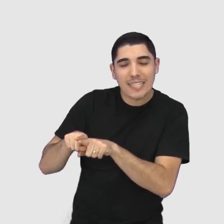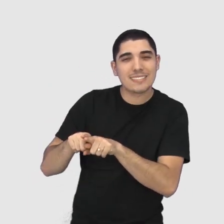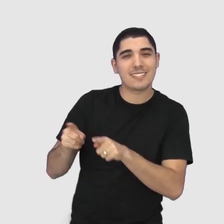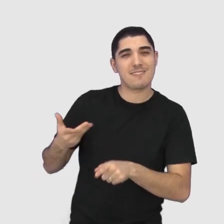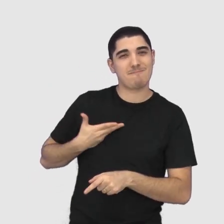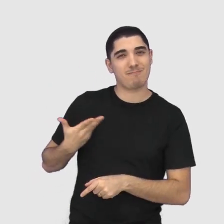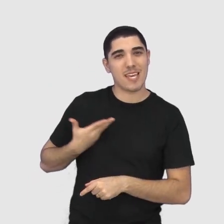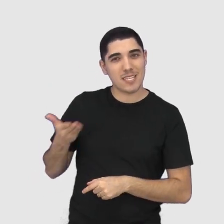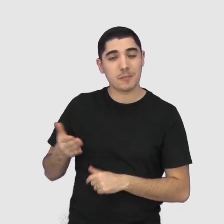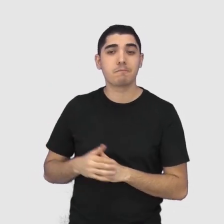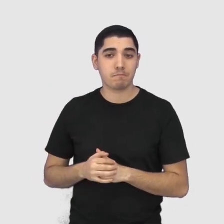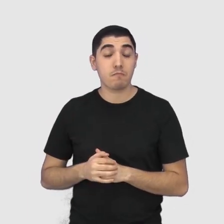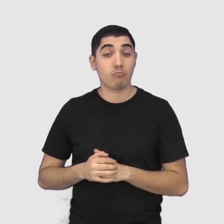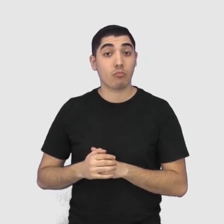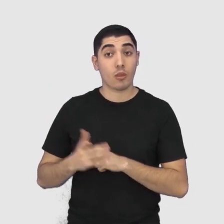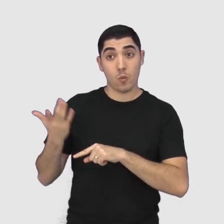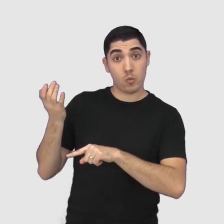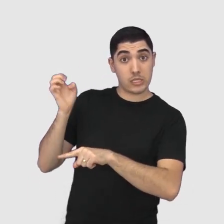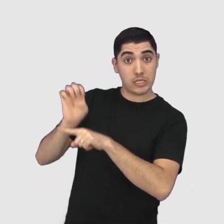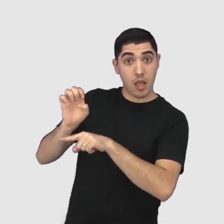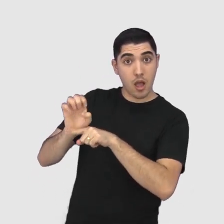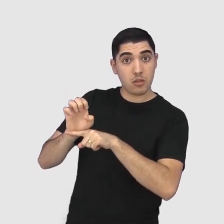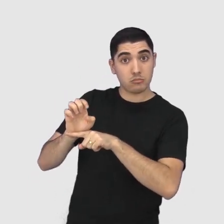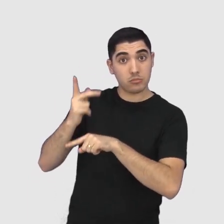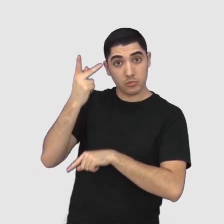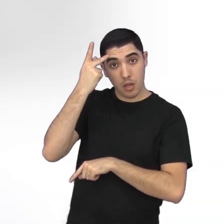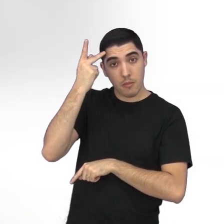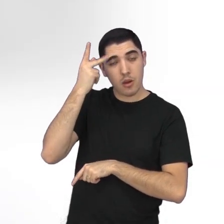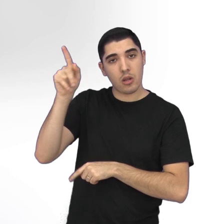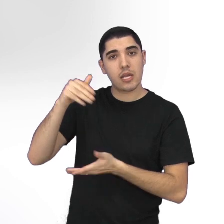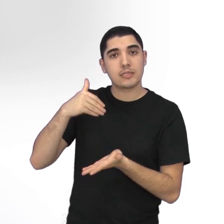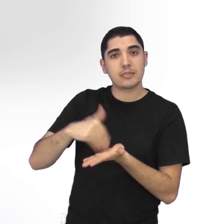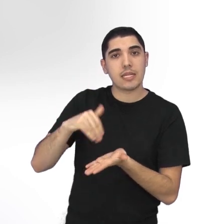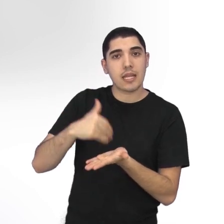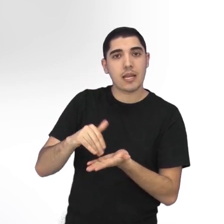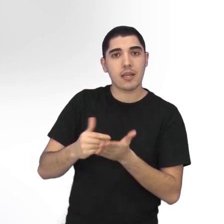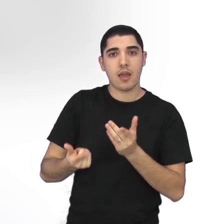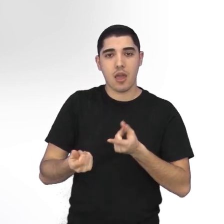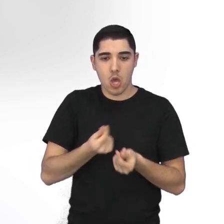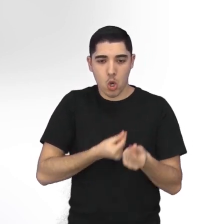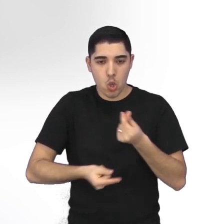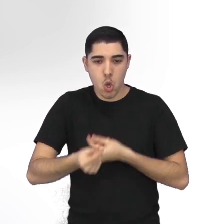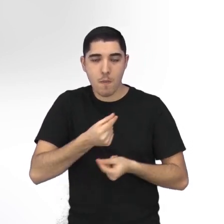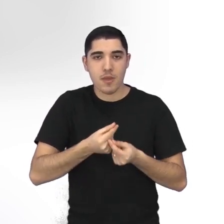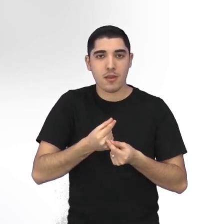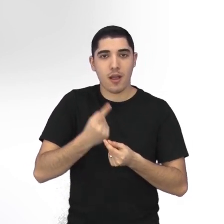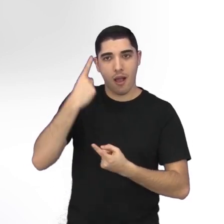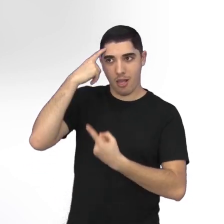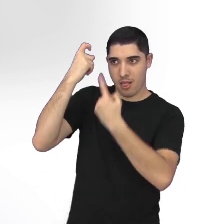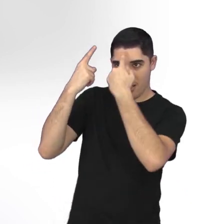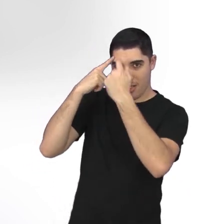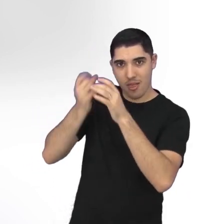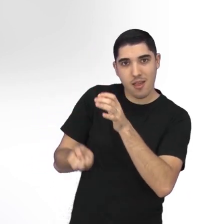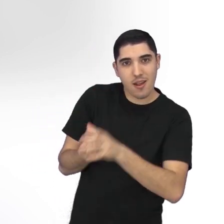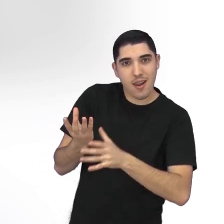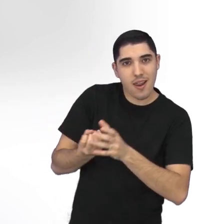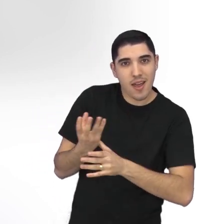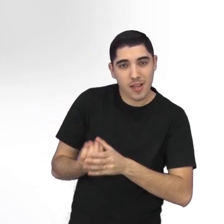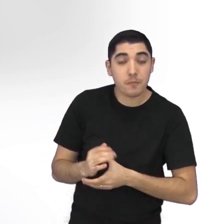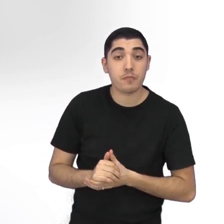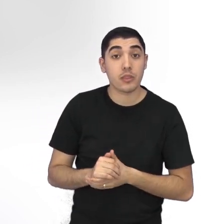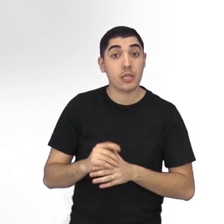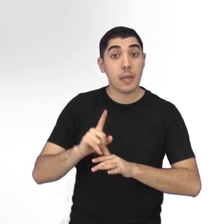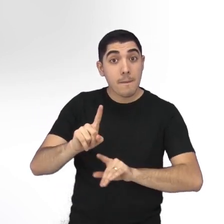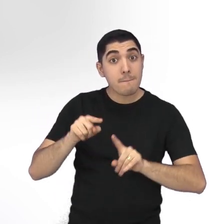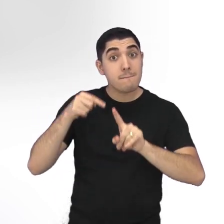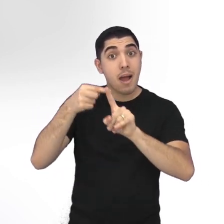Cultural, nossa parceira. Também o Estado, né, por meio da Secretaria Econômica